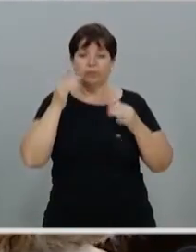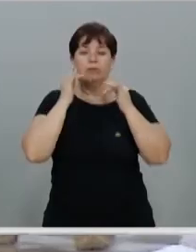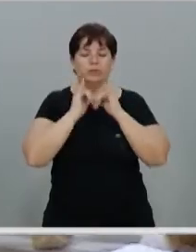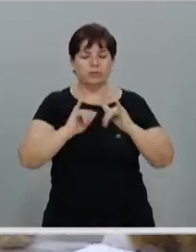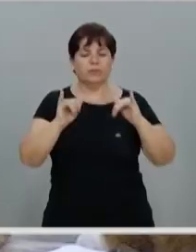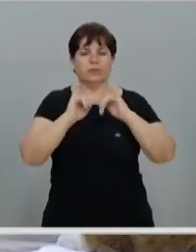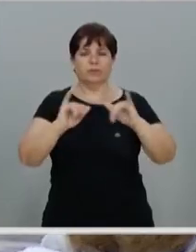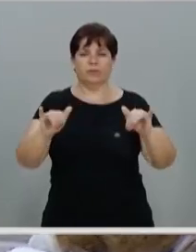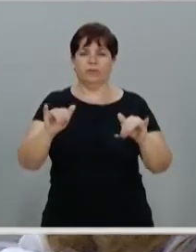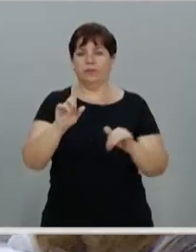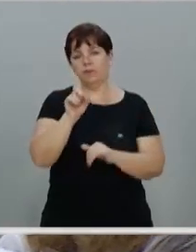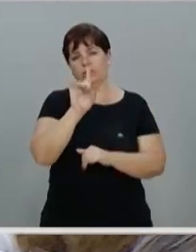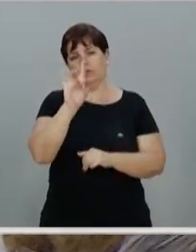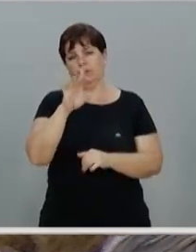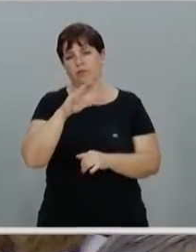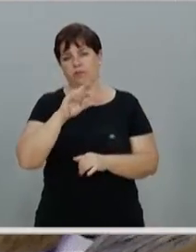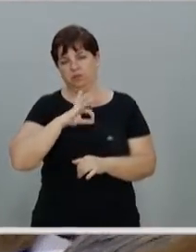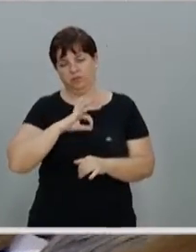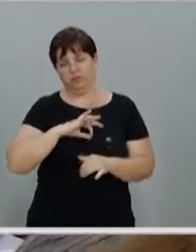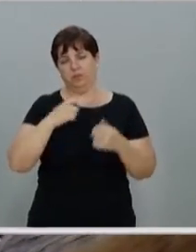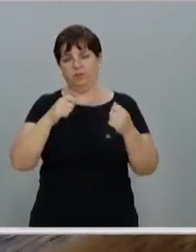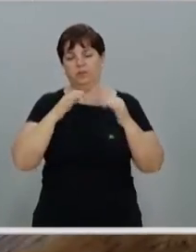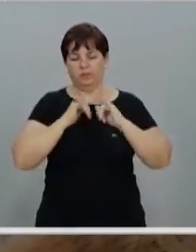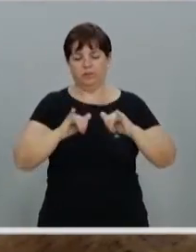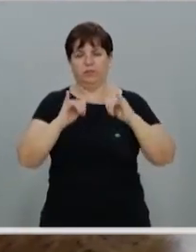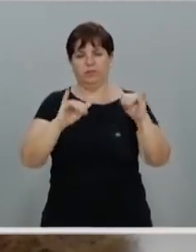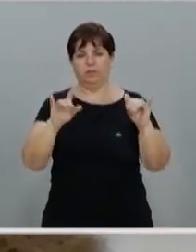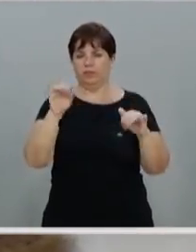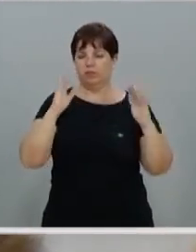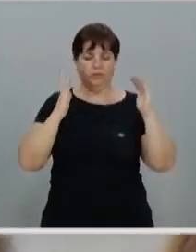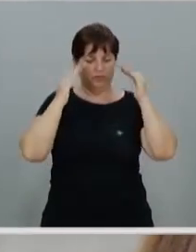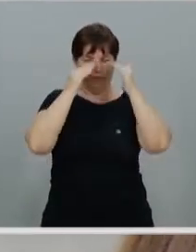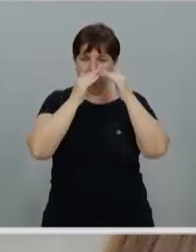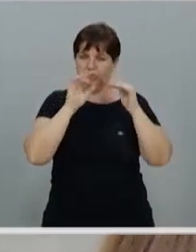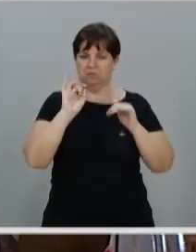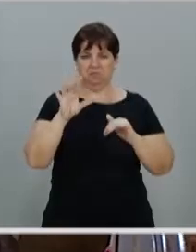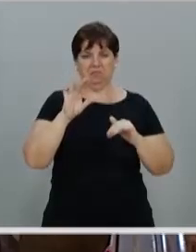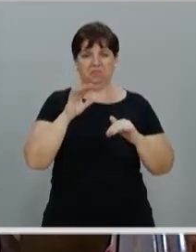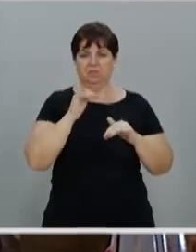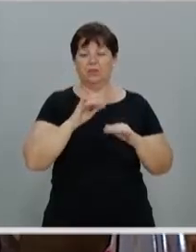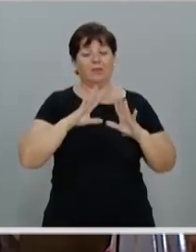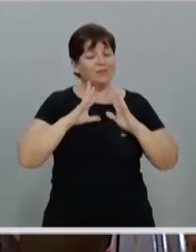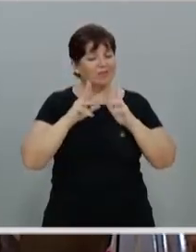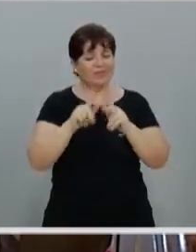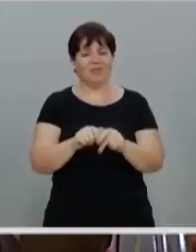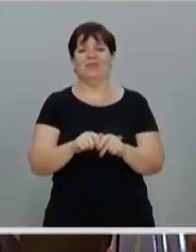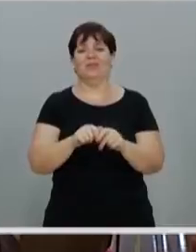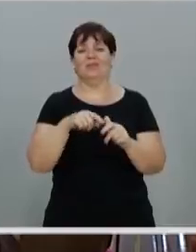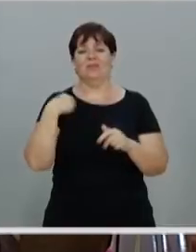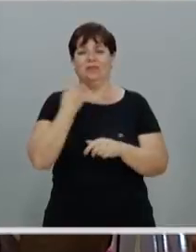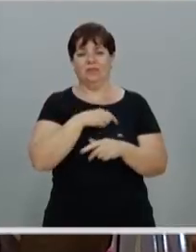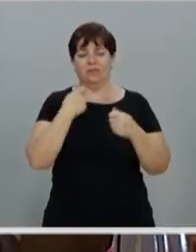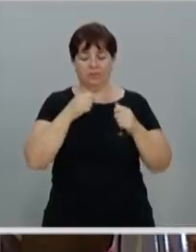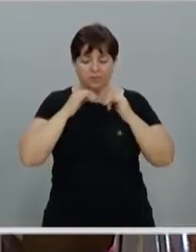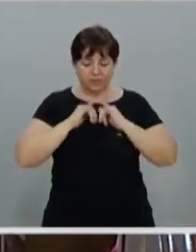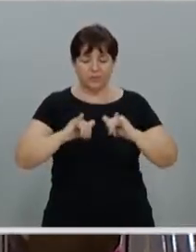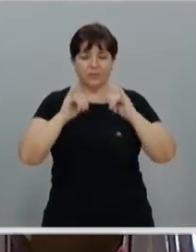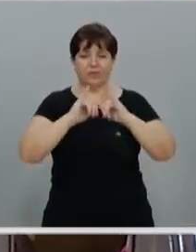padres apenas. Não é tarefa dos bispos. Não é tarefa apenas do Papa. Mas é tarefa de todos nós.